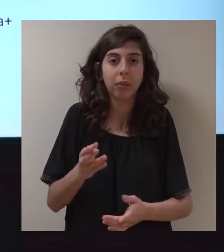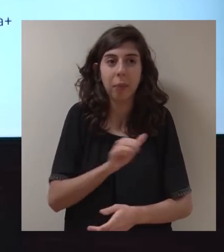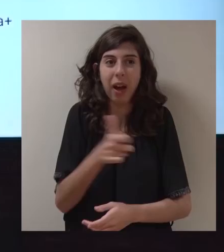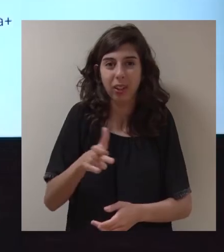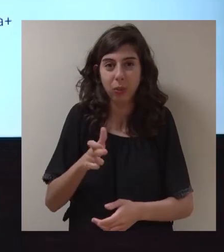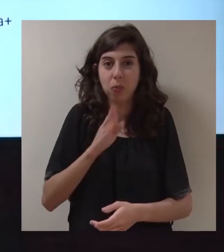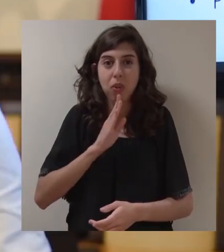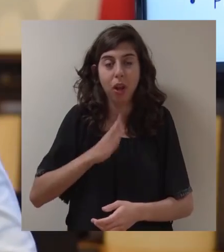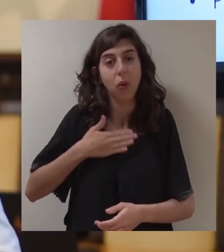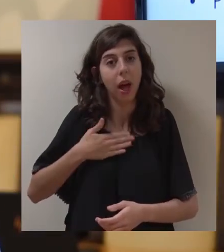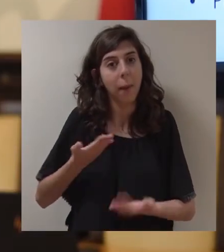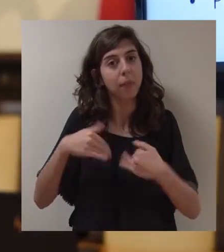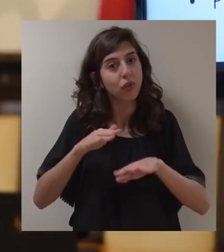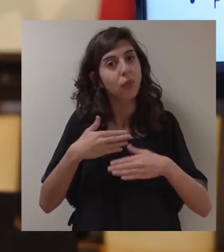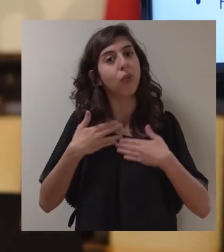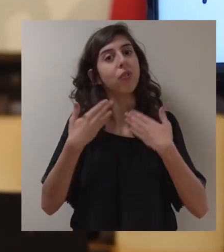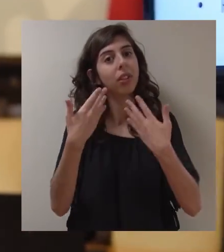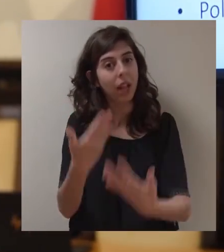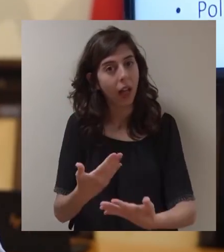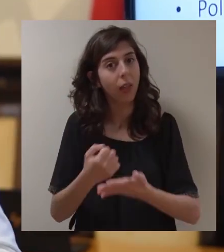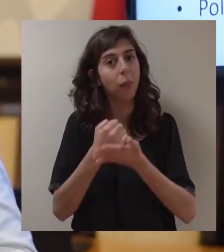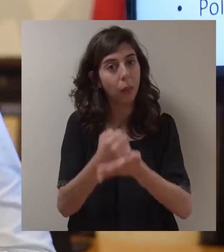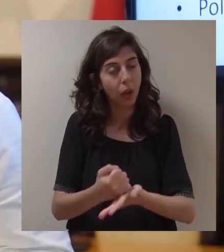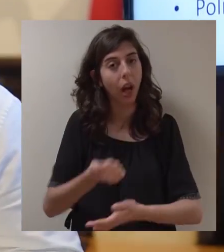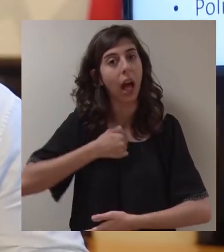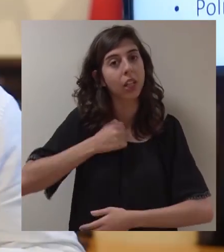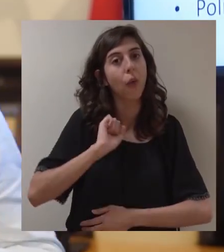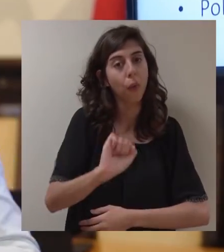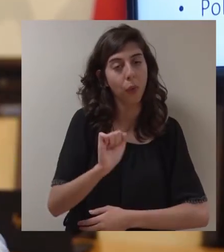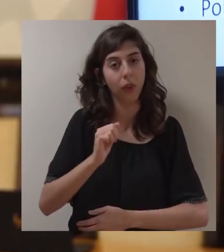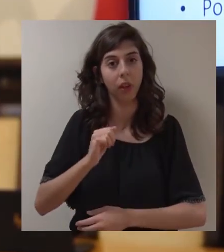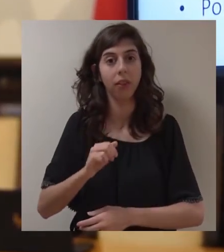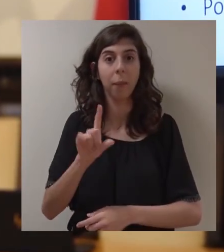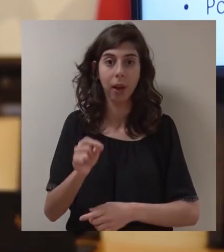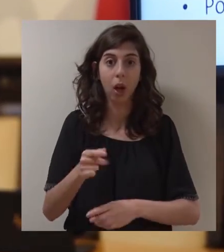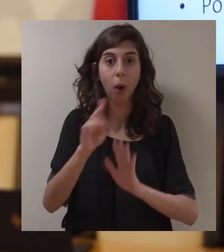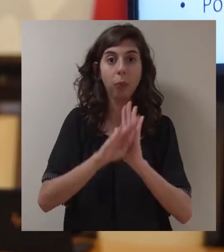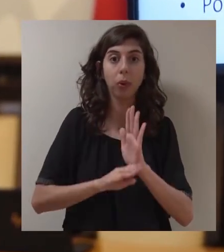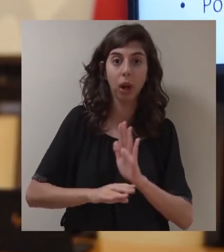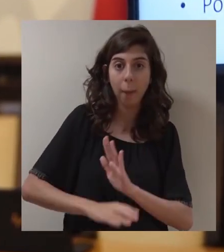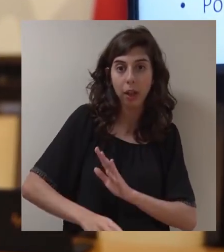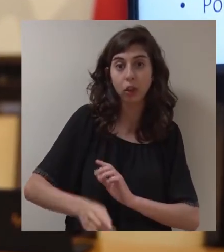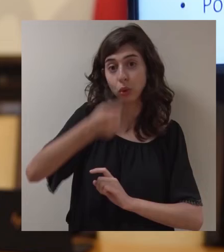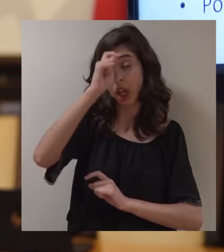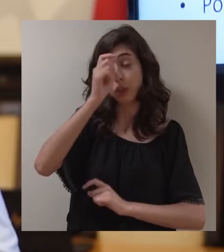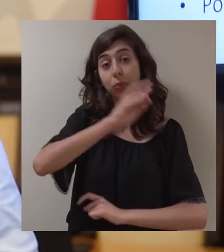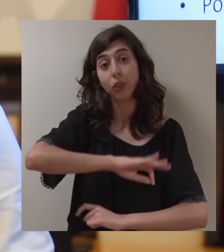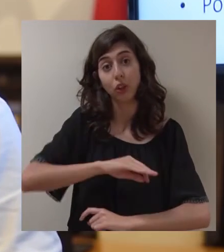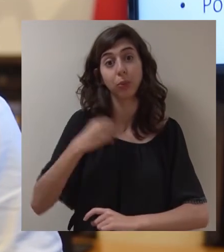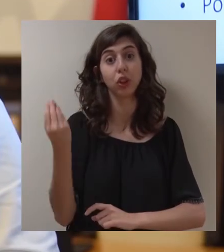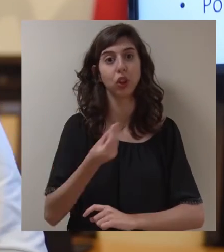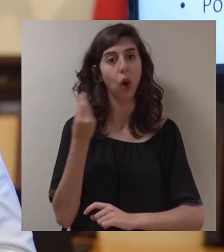ocupar uma casa num barco social, mas têm muita vontade de ter um apoio ao arrendamento no sítio onde moram. Um programa municipal de estágios